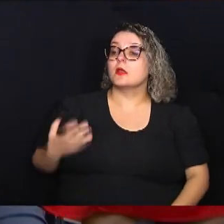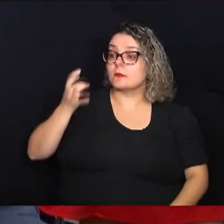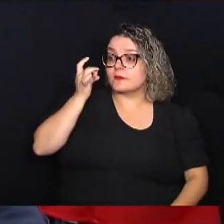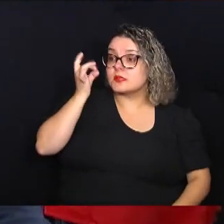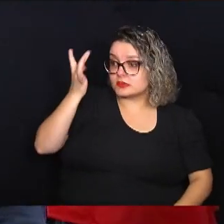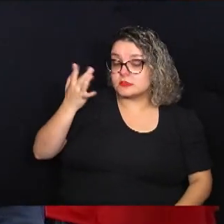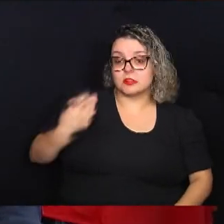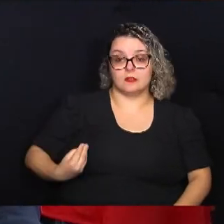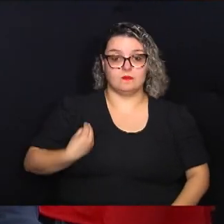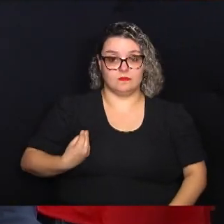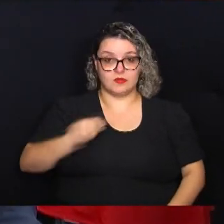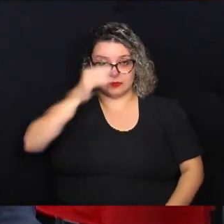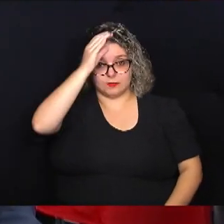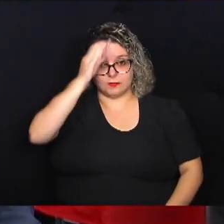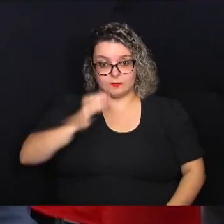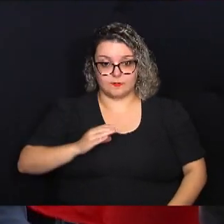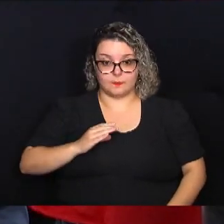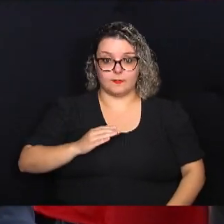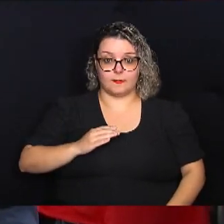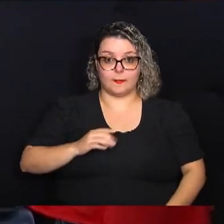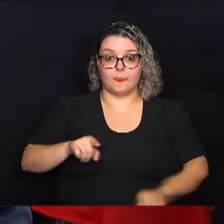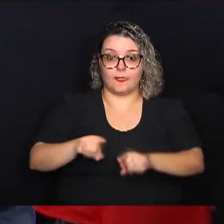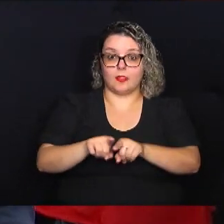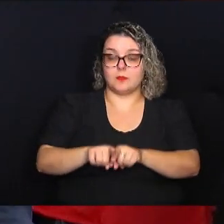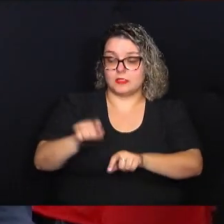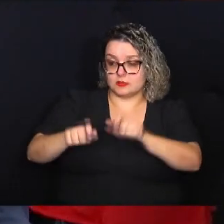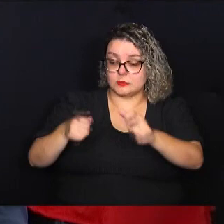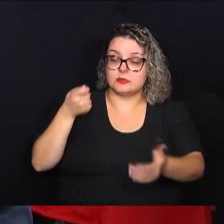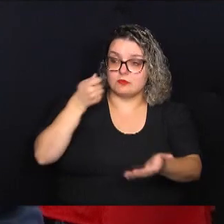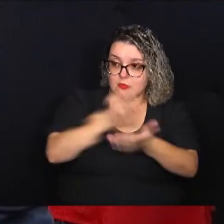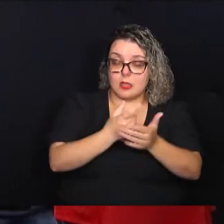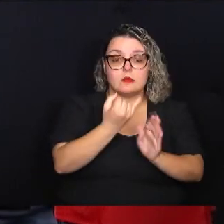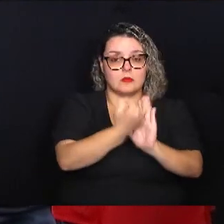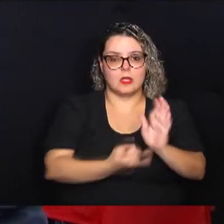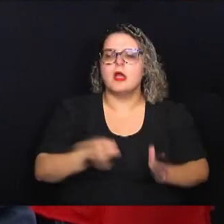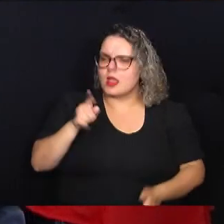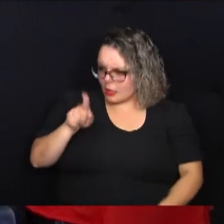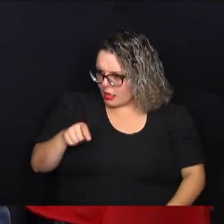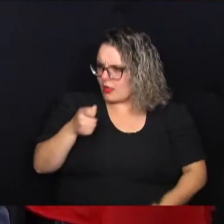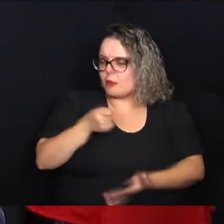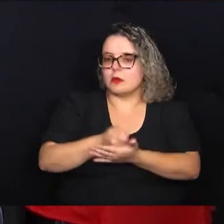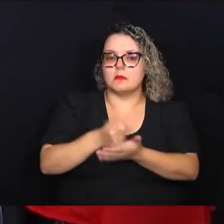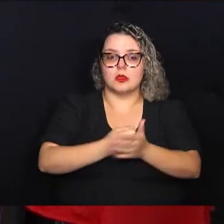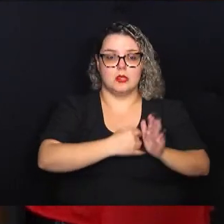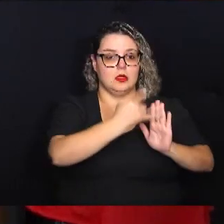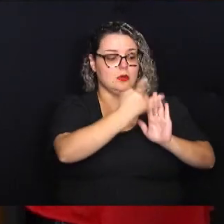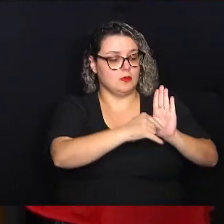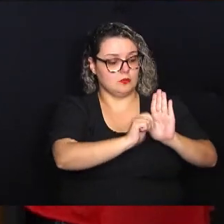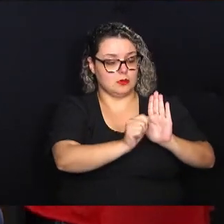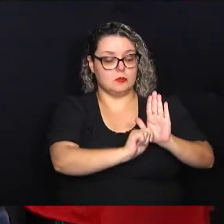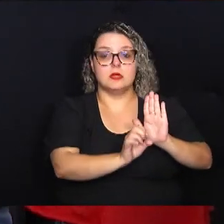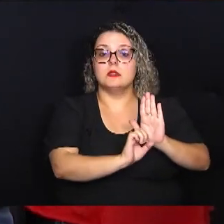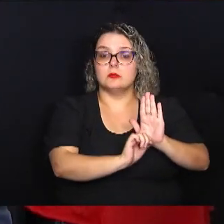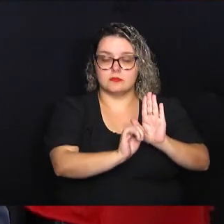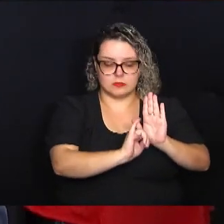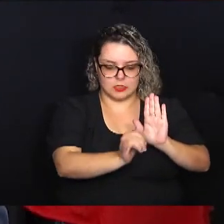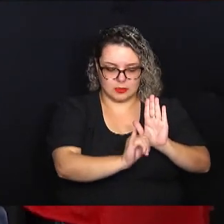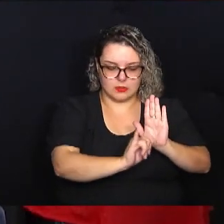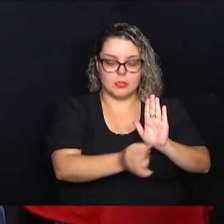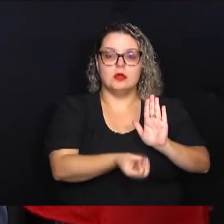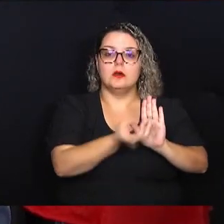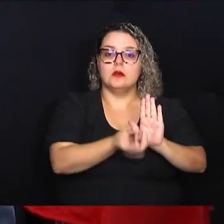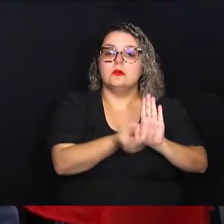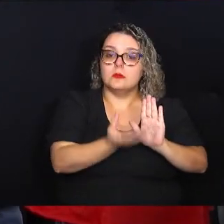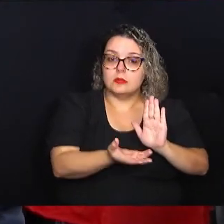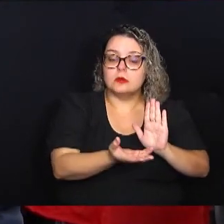a vida do cidadão e do contribuinte é uma obrigação. Essa ficha de informação que está sendo informatizada, que a pessoa vai